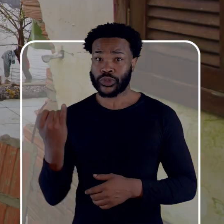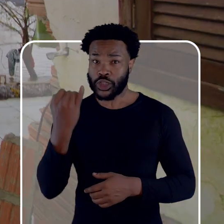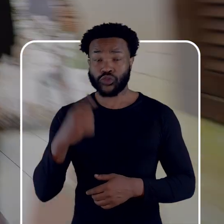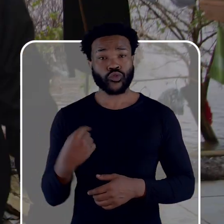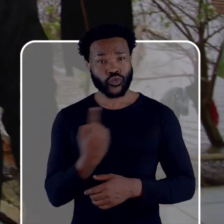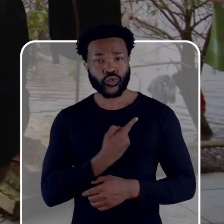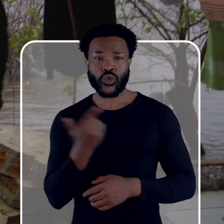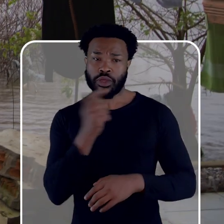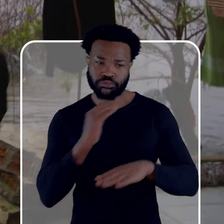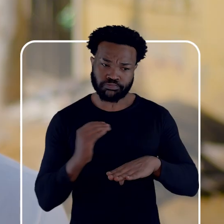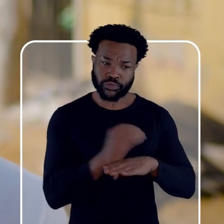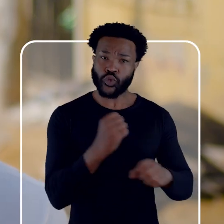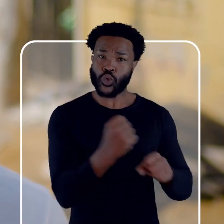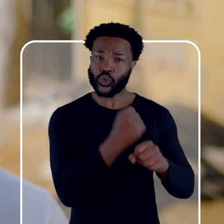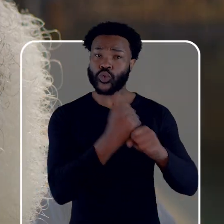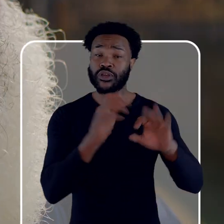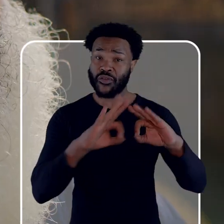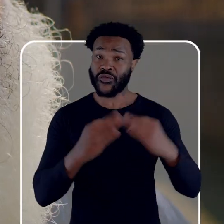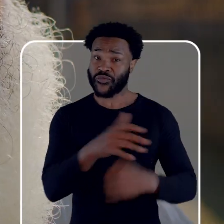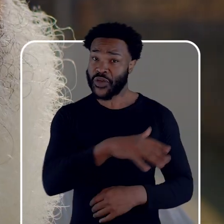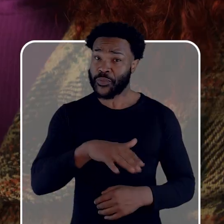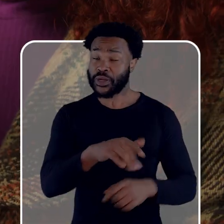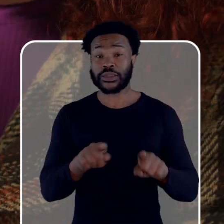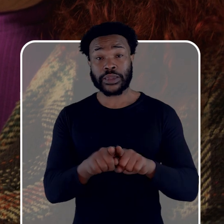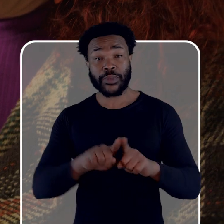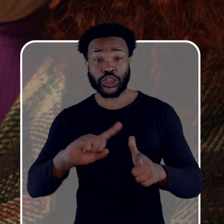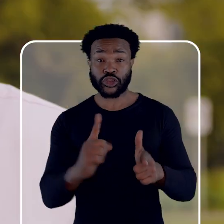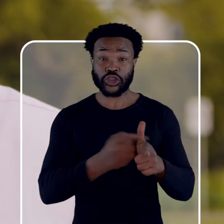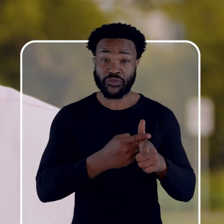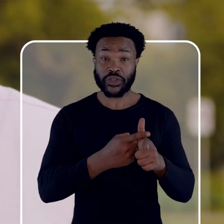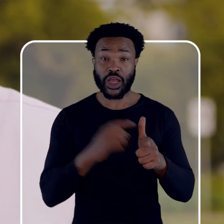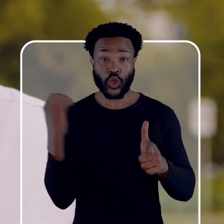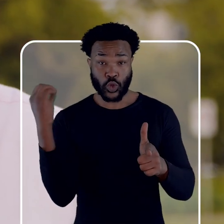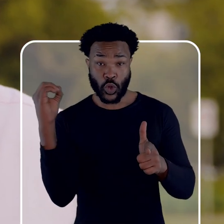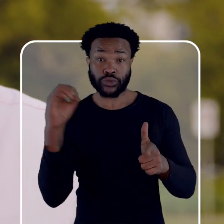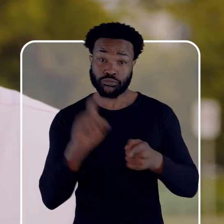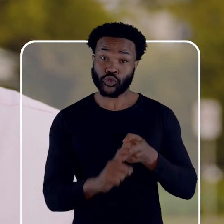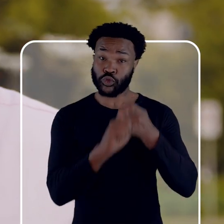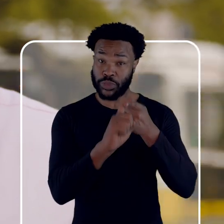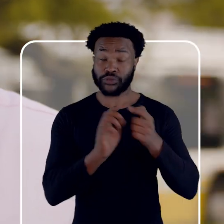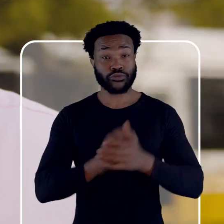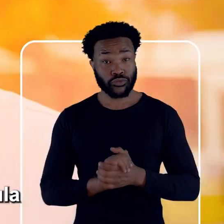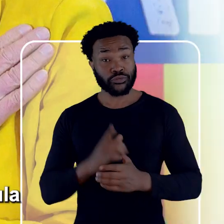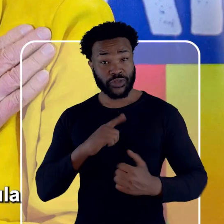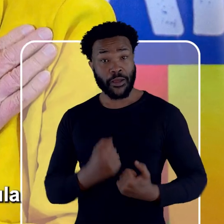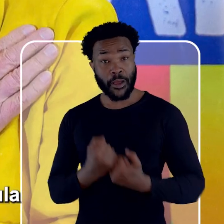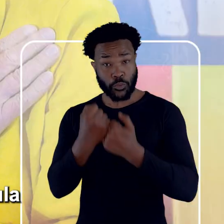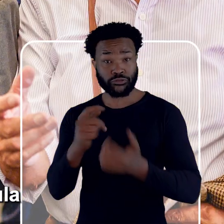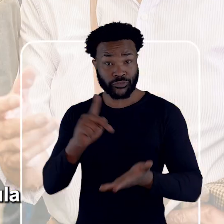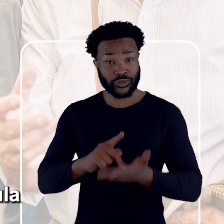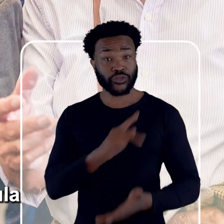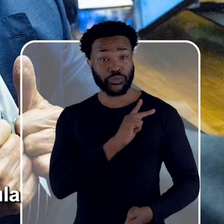para conseguirmos o auxílio-reconstrução para as famílias e a suspensão da dívida do estado do Rio Grande do Sul. Tem o